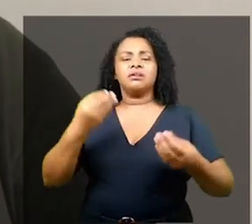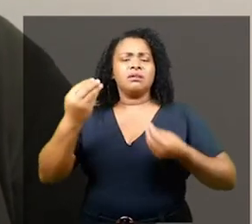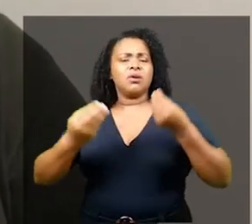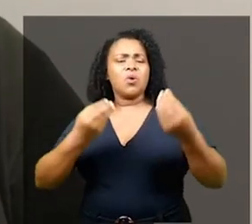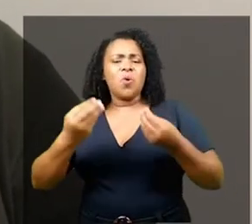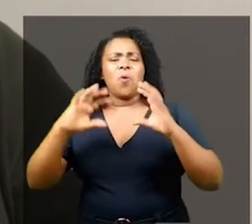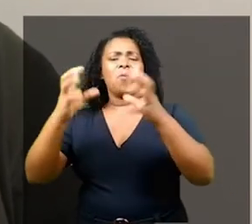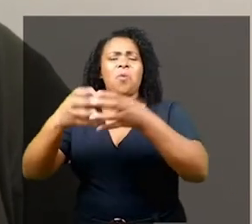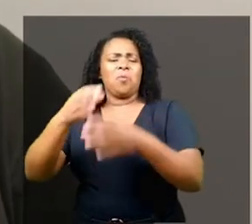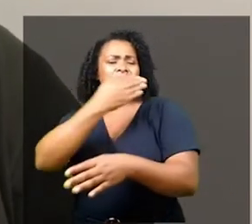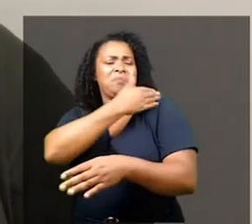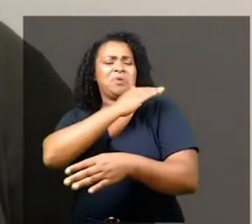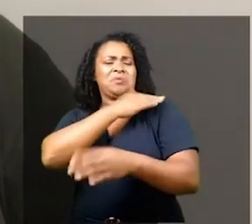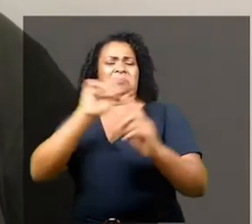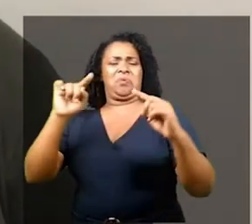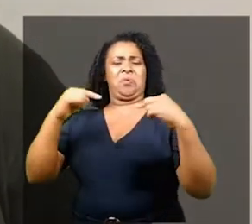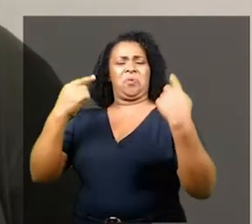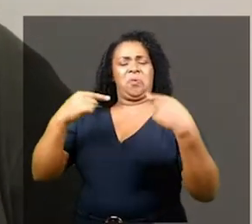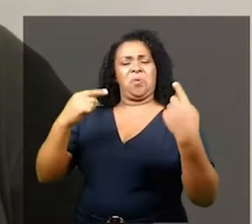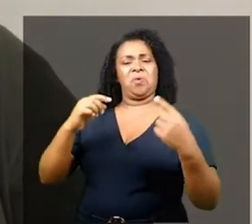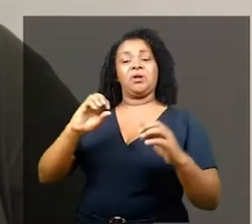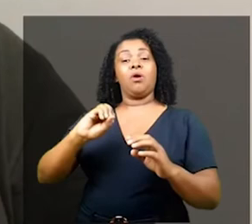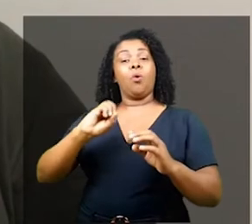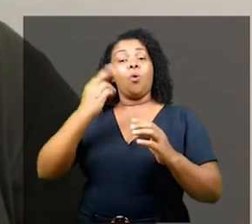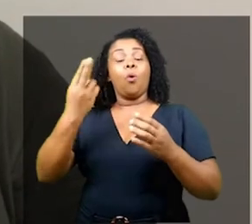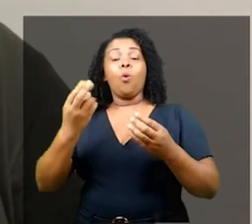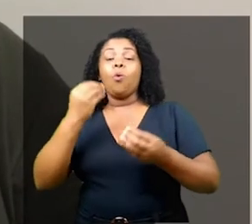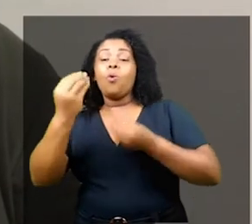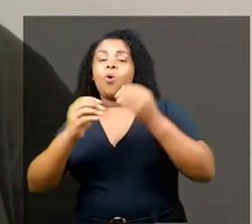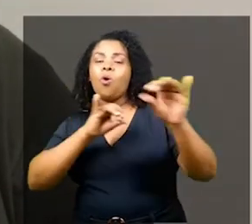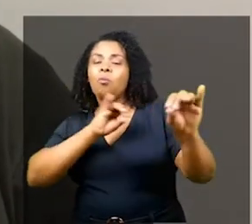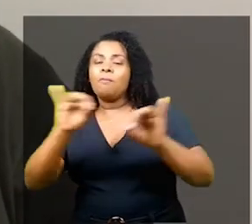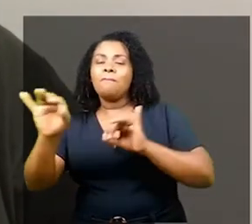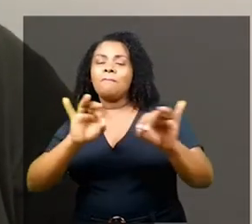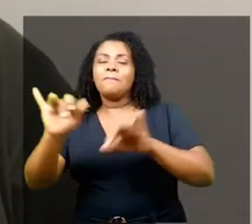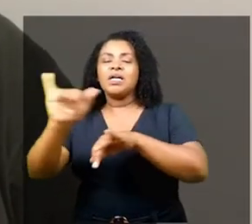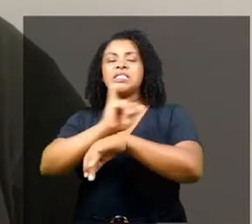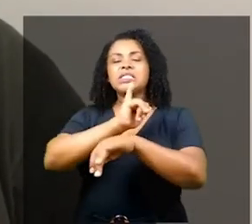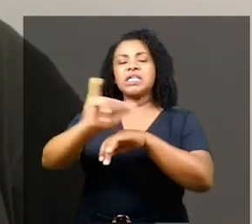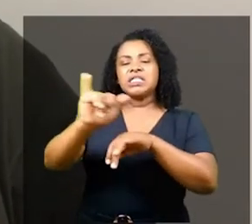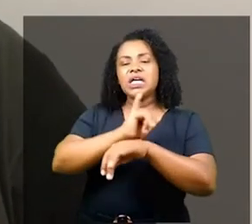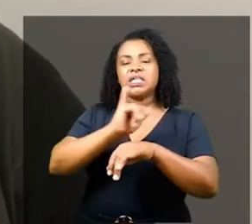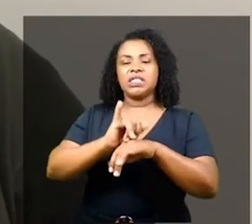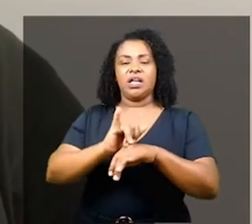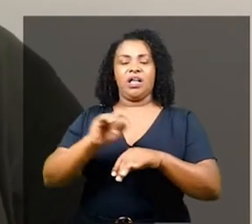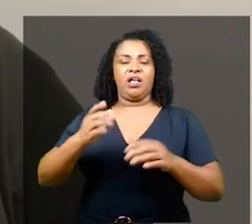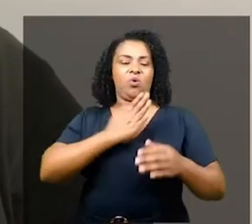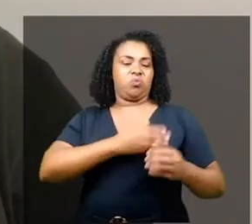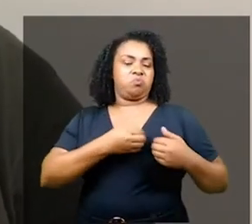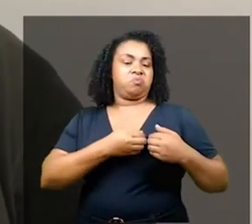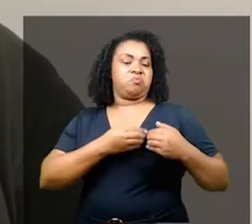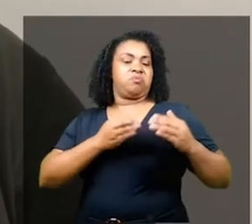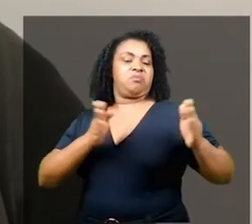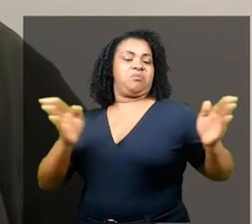para a gente entender definitivamente o que é esse fenômeno. Eu não falarei das minhas dores e não vou mostrar aqui as minhas